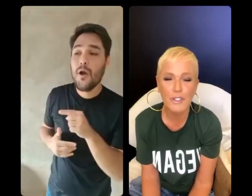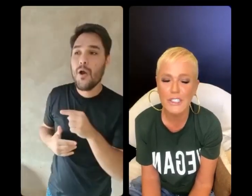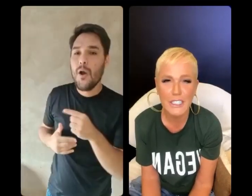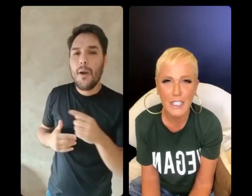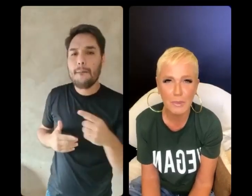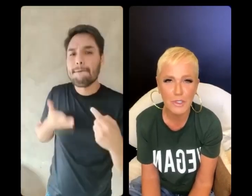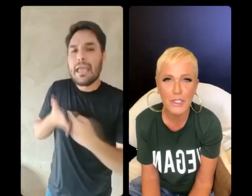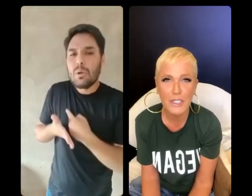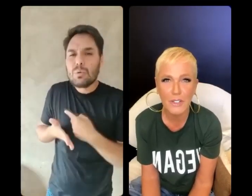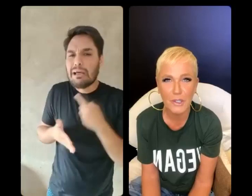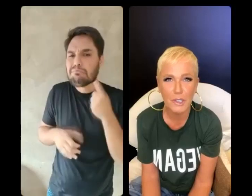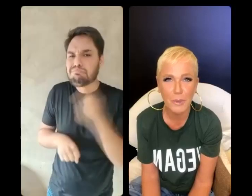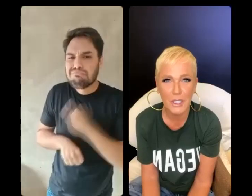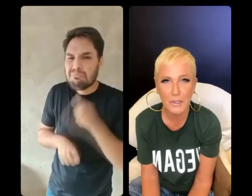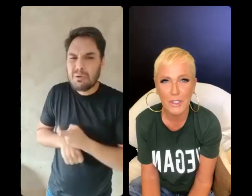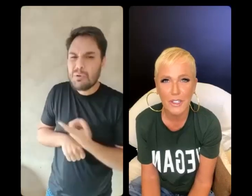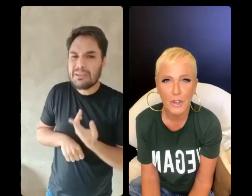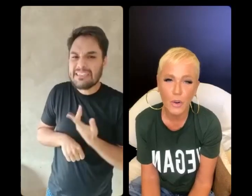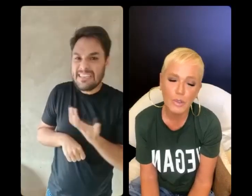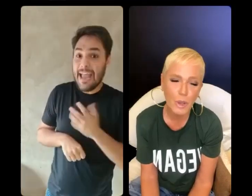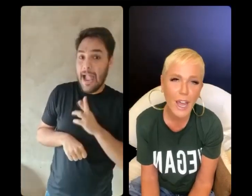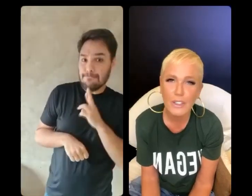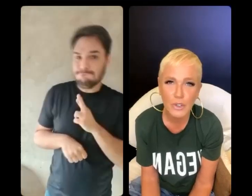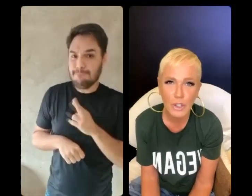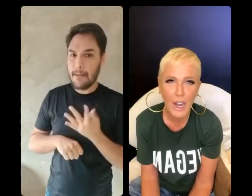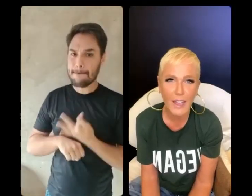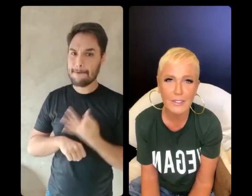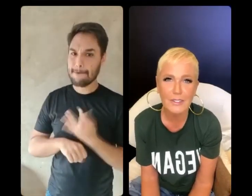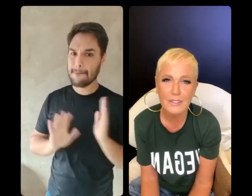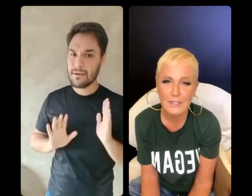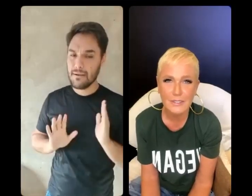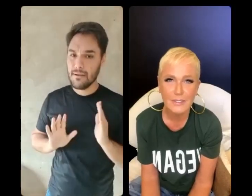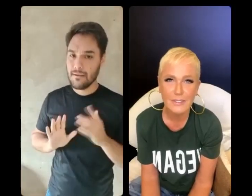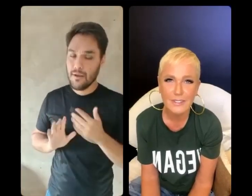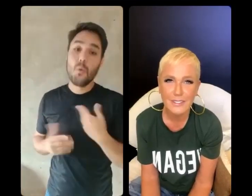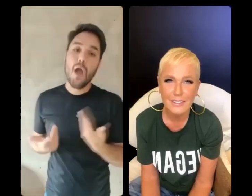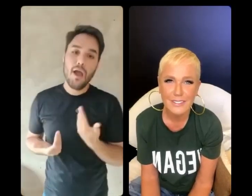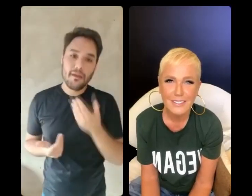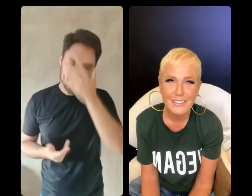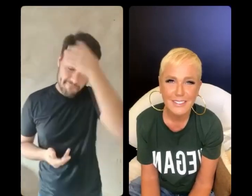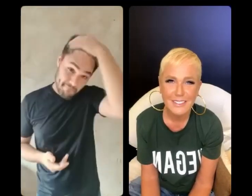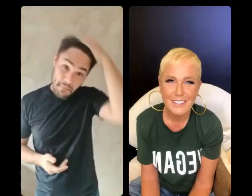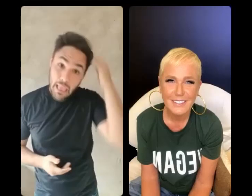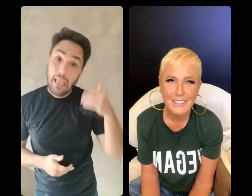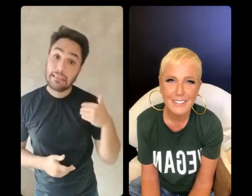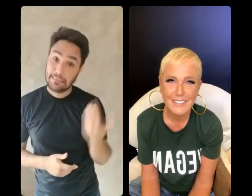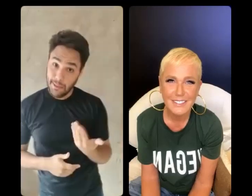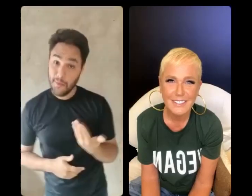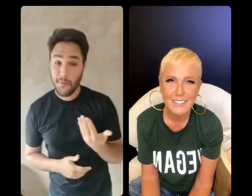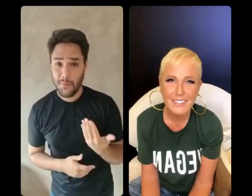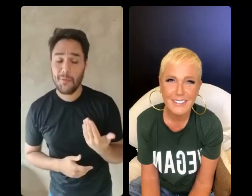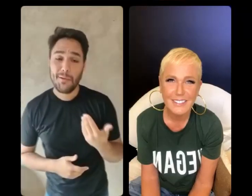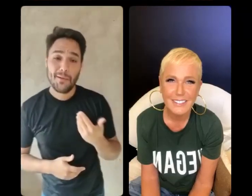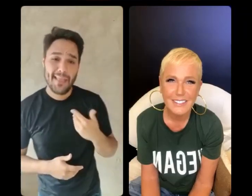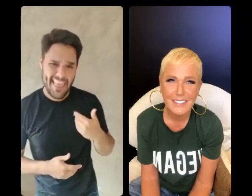ouviu, que você gostaria de ter respondido e até agora não respondeu? Ou do meu lado, do teu lado? Olha, Xuxi, não que eu